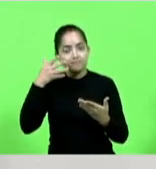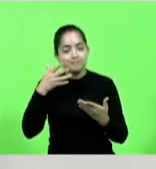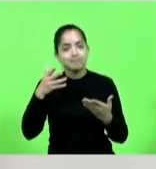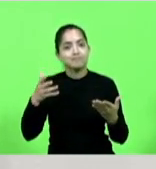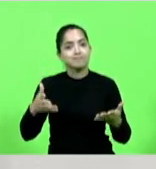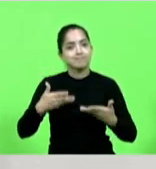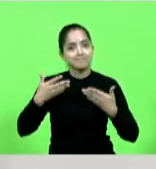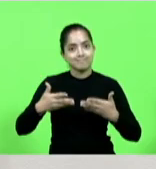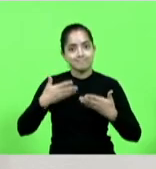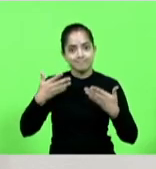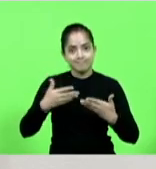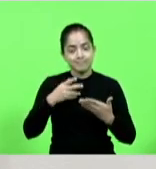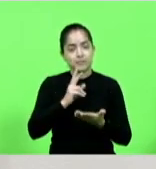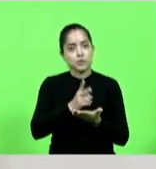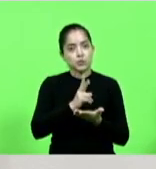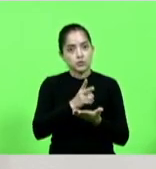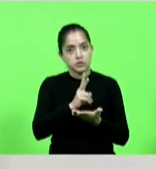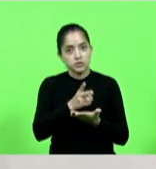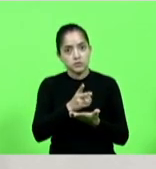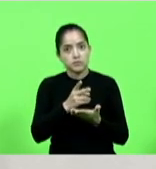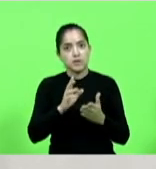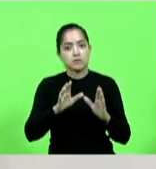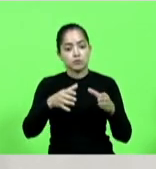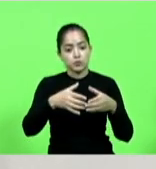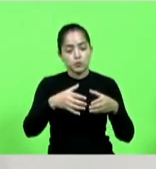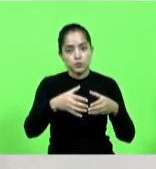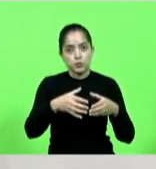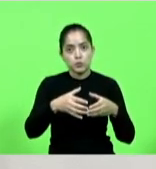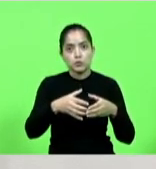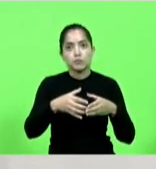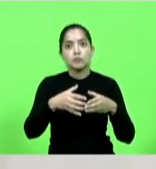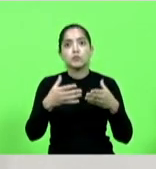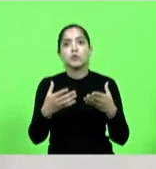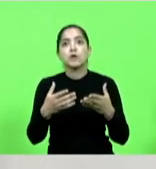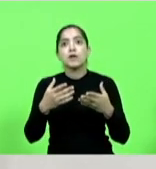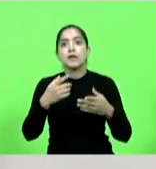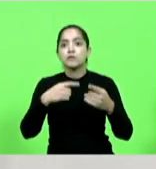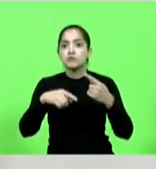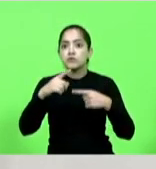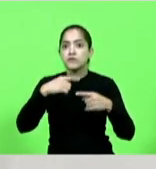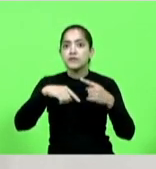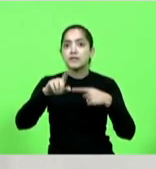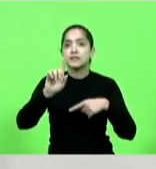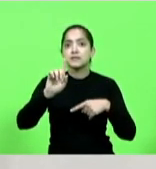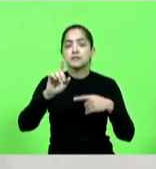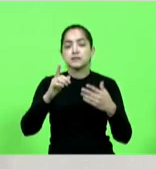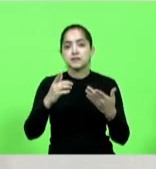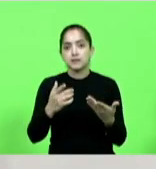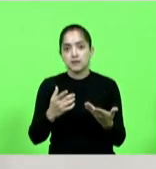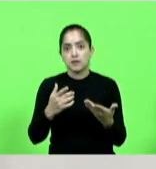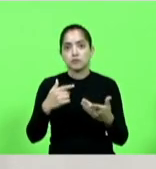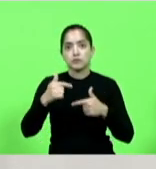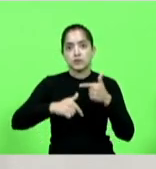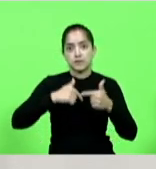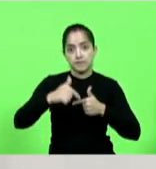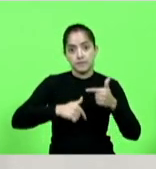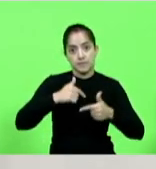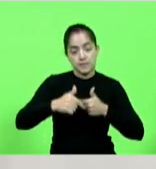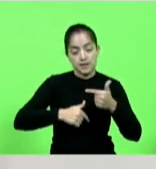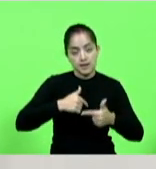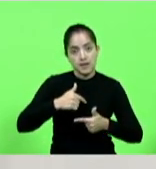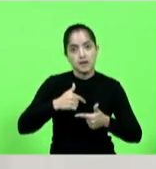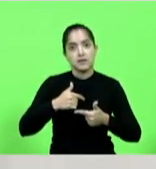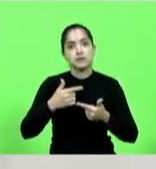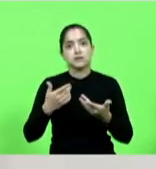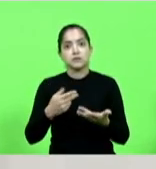continuar com a nossa entidade é entidade que realmente tem um diferencial enorme por todo o trabalho feito por seus ex-presidentes